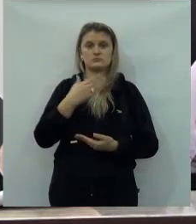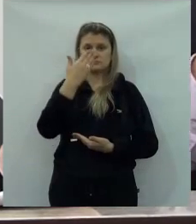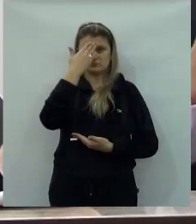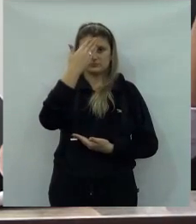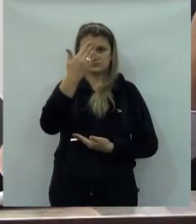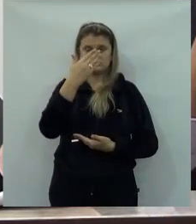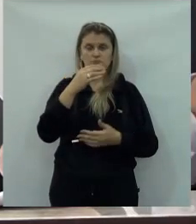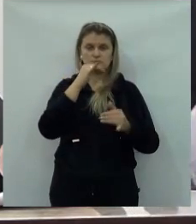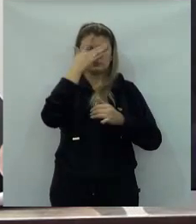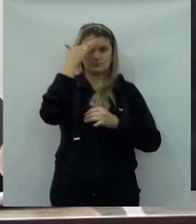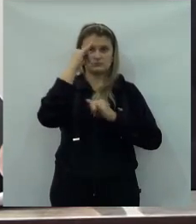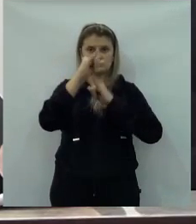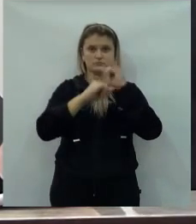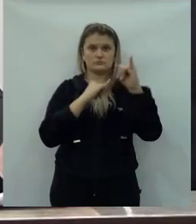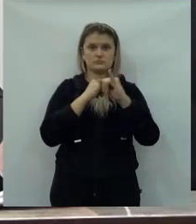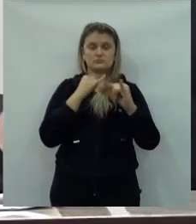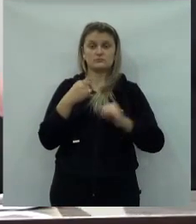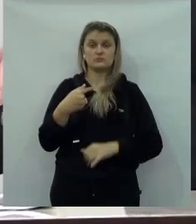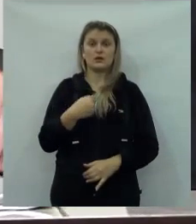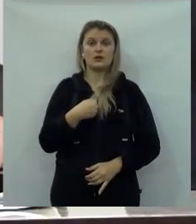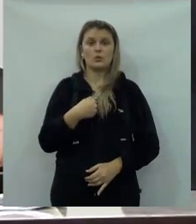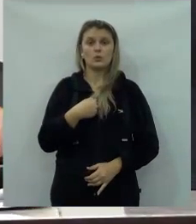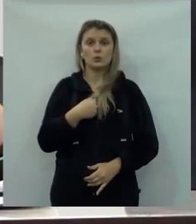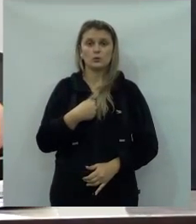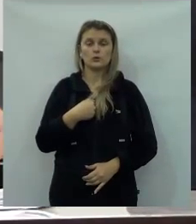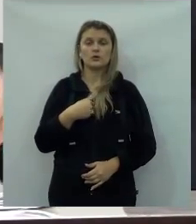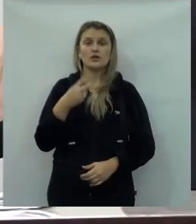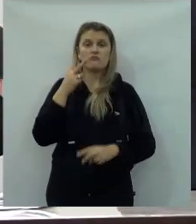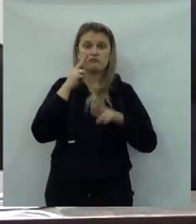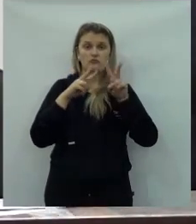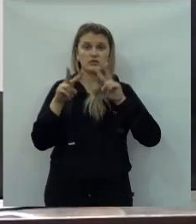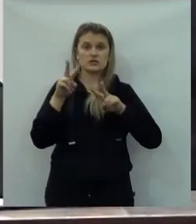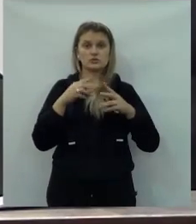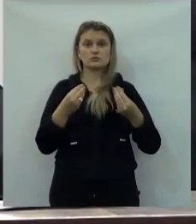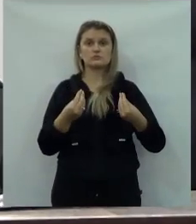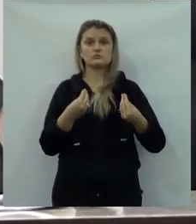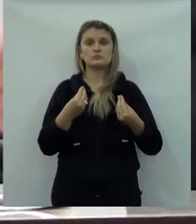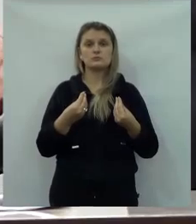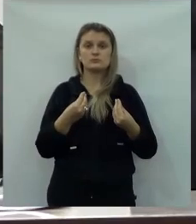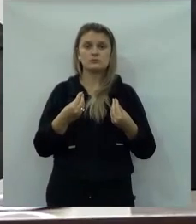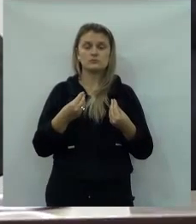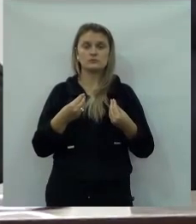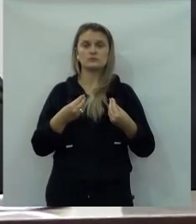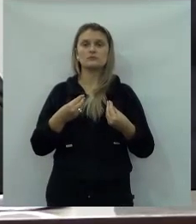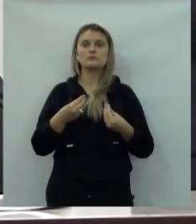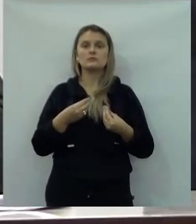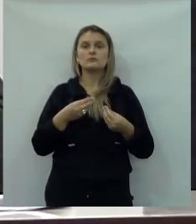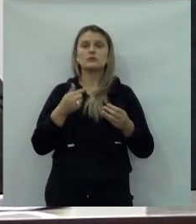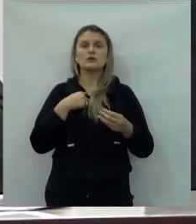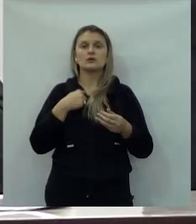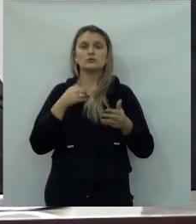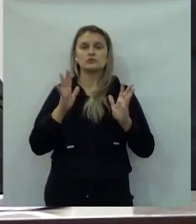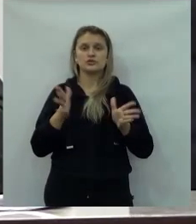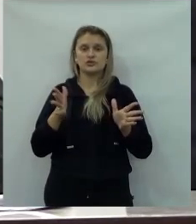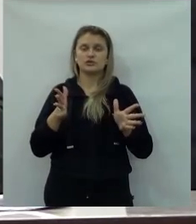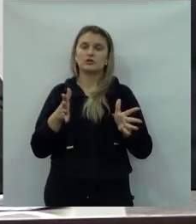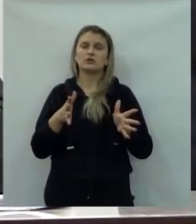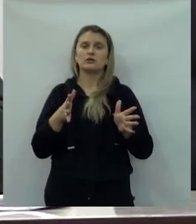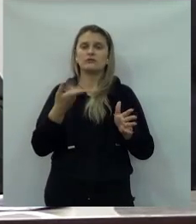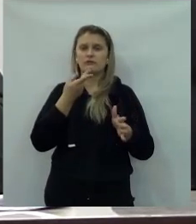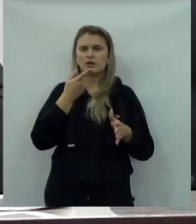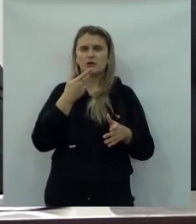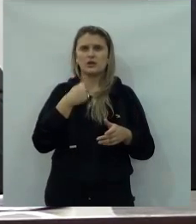IAP, agradecemos a presença, aos internautas. Eu vejo assim que,